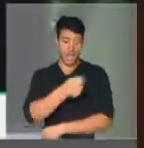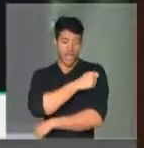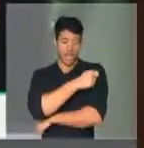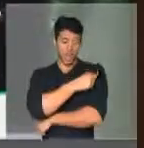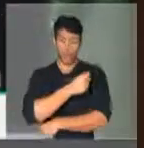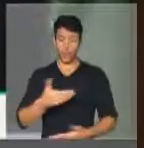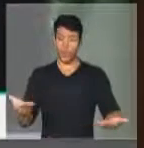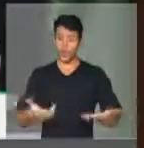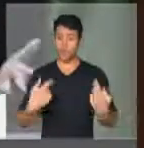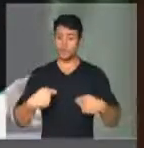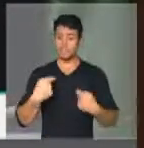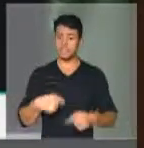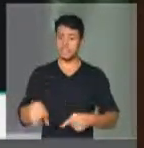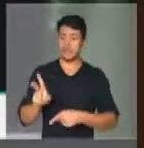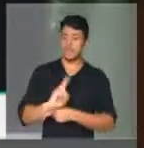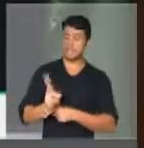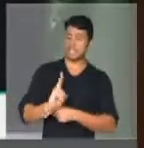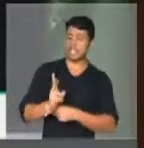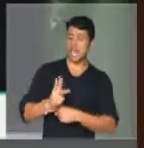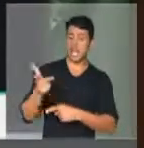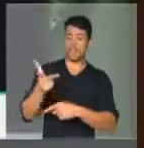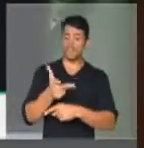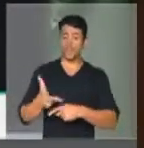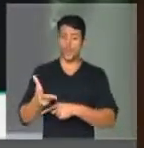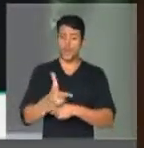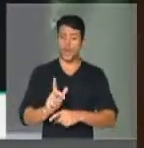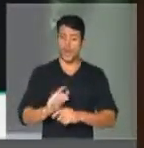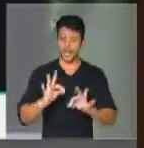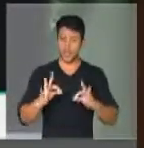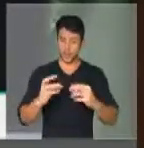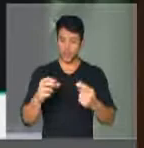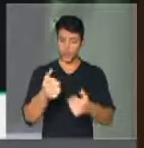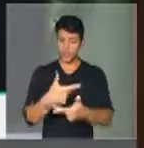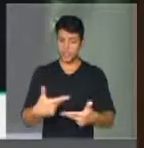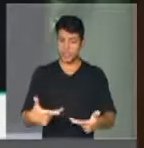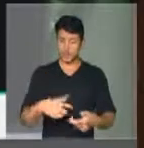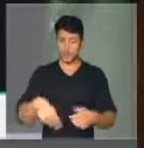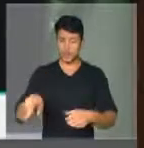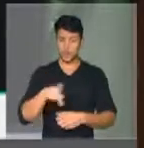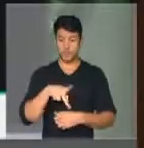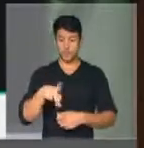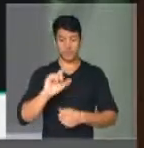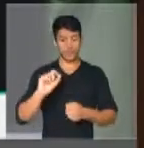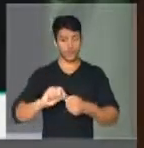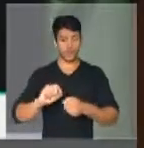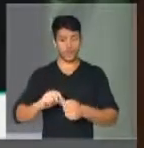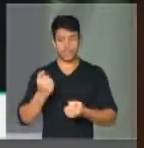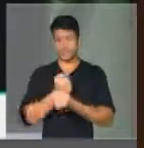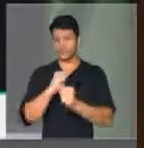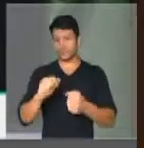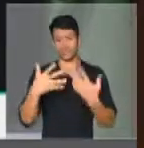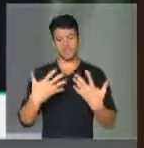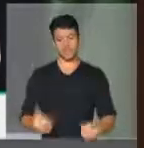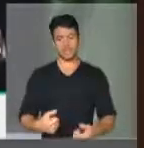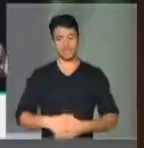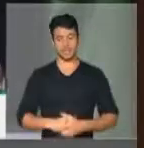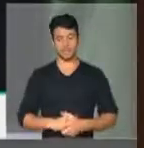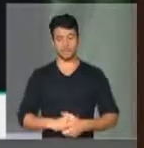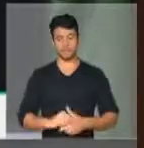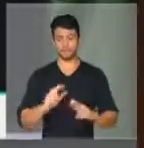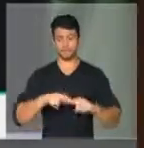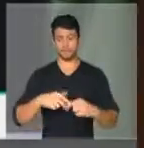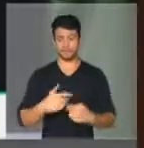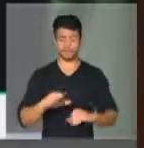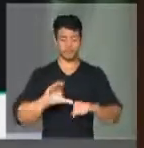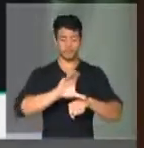filmarem as ações dos professores. Isso é inadmissível numa democracia. Por isso, a nossa